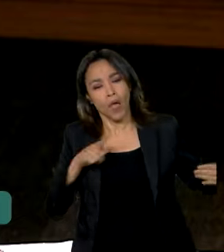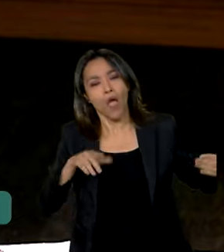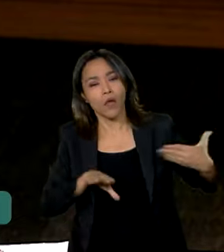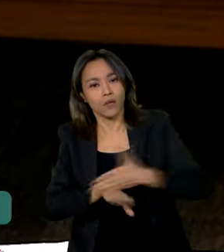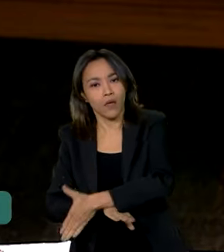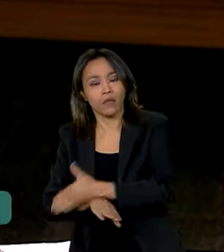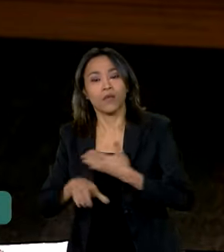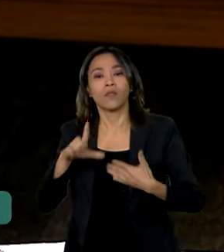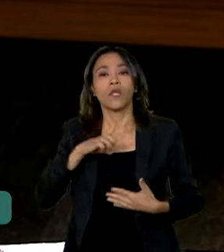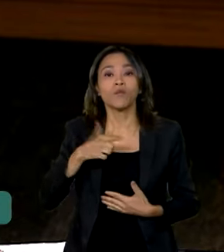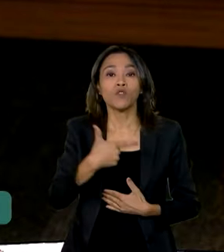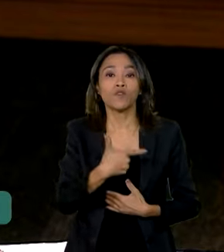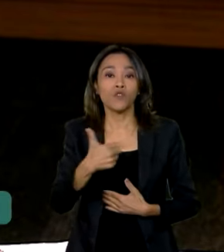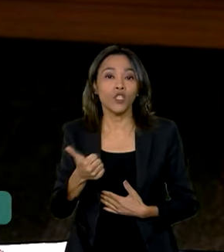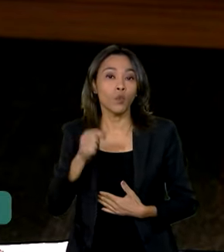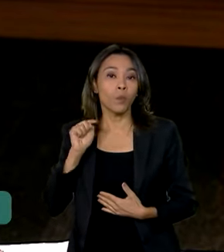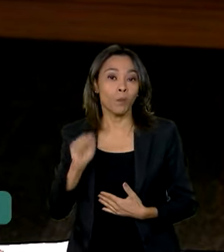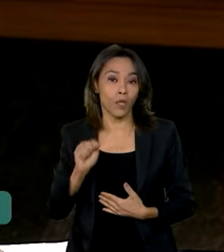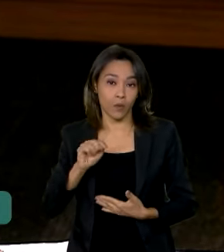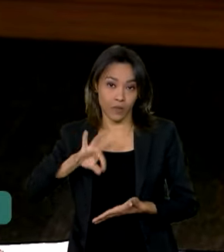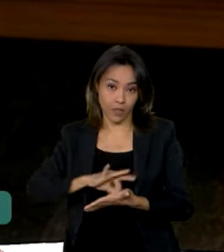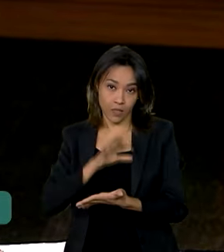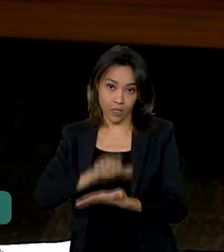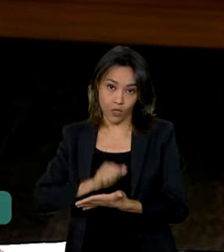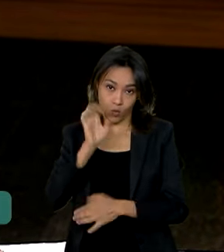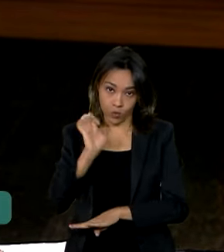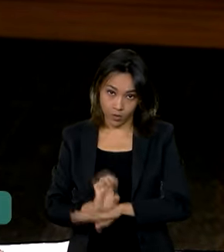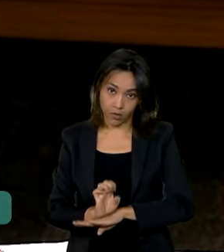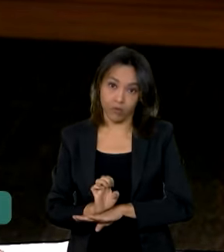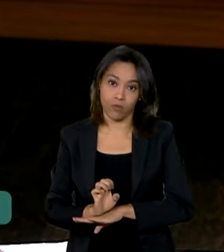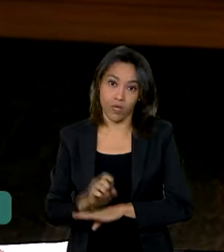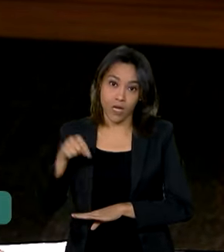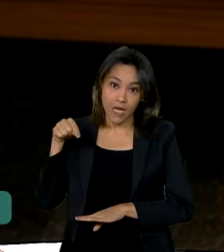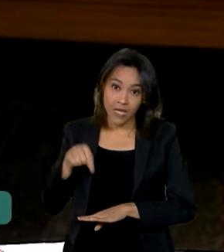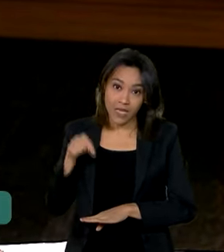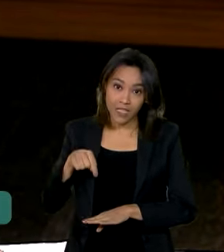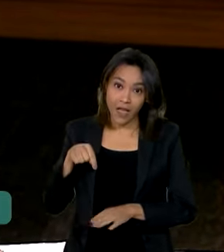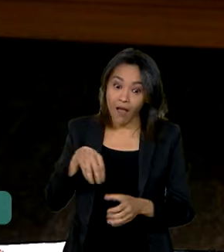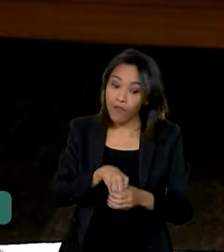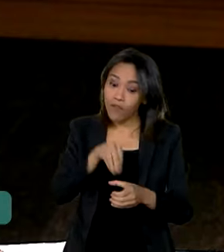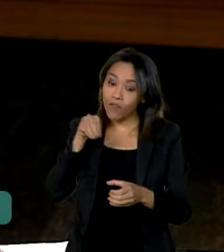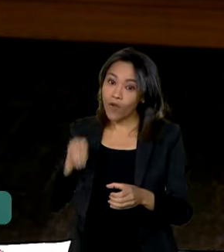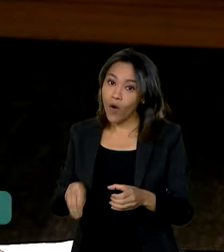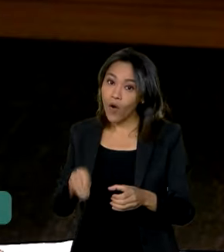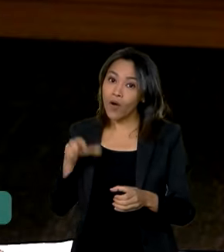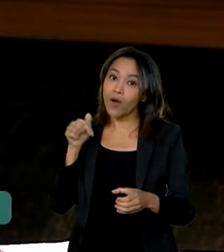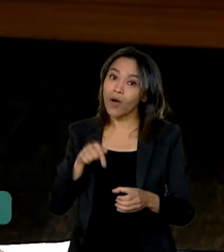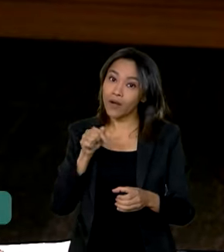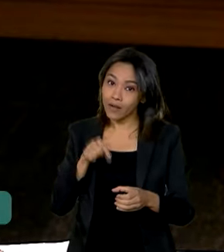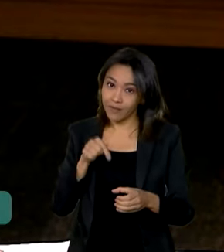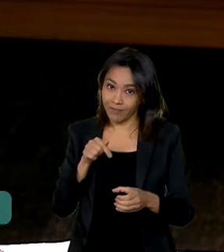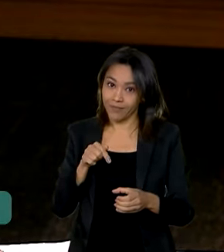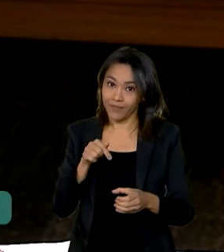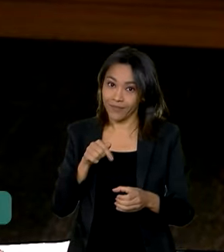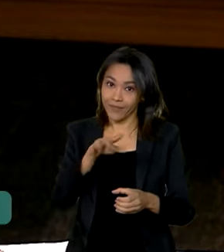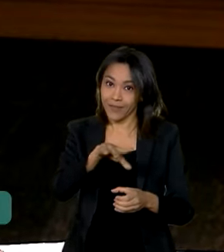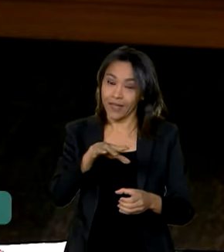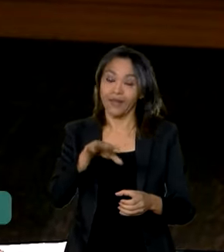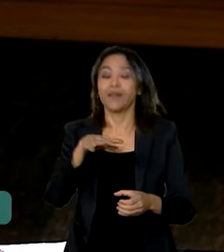21 mil inscritos no Rio Grande do Sul que estão fora de cidades onde vai acontecer o concurso.